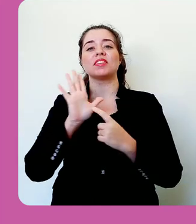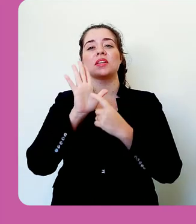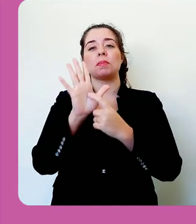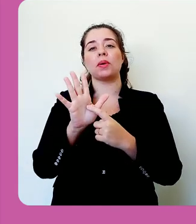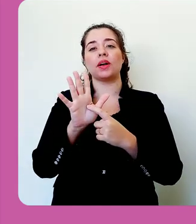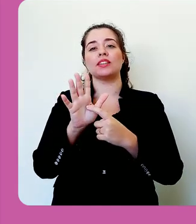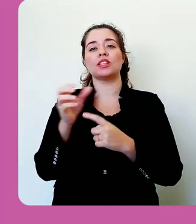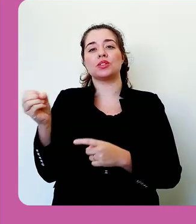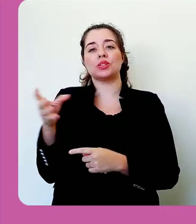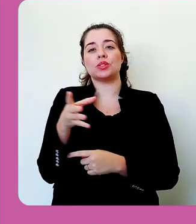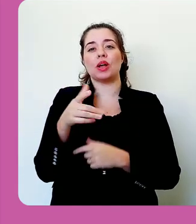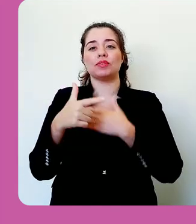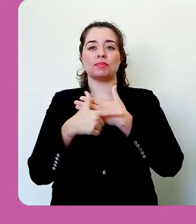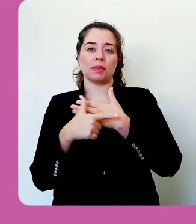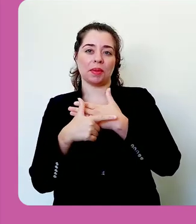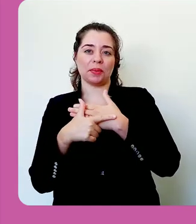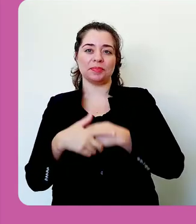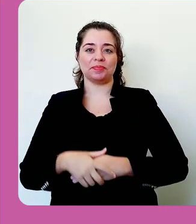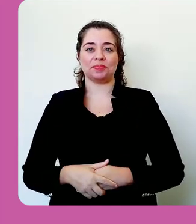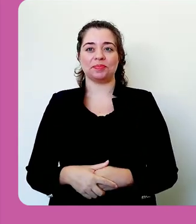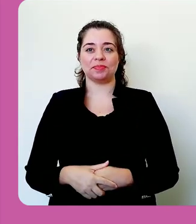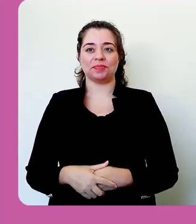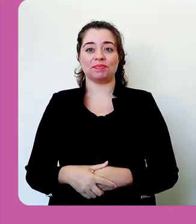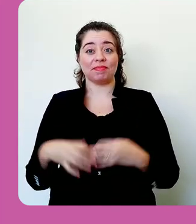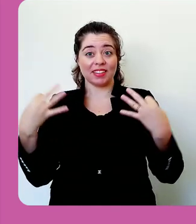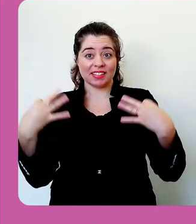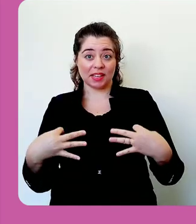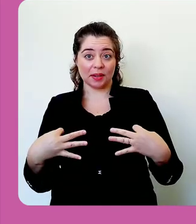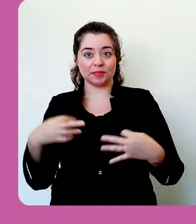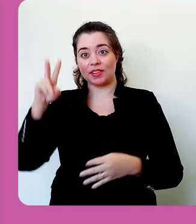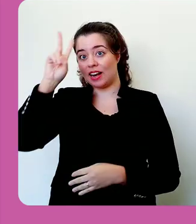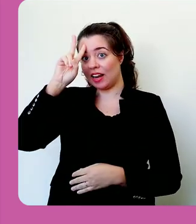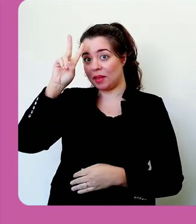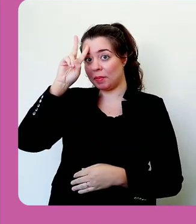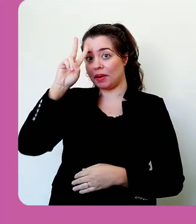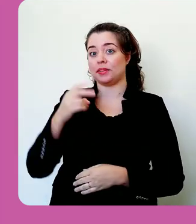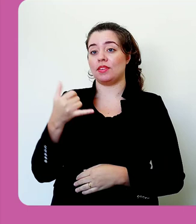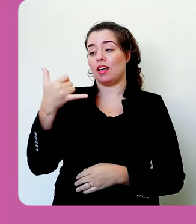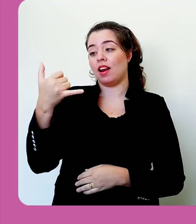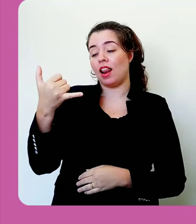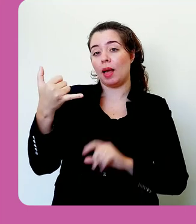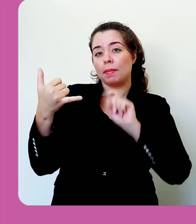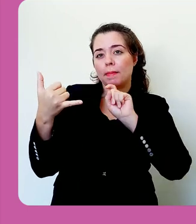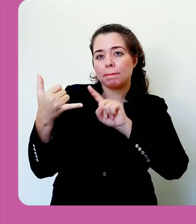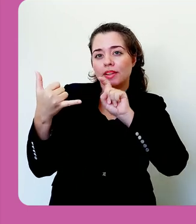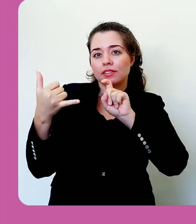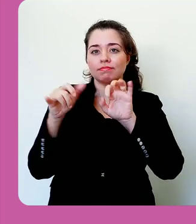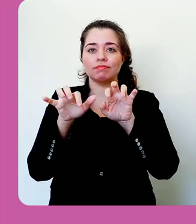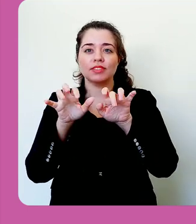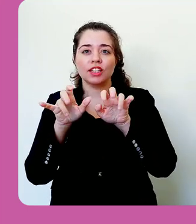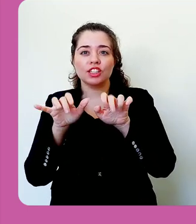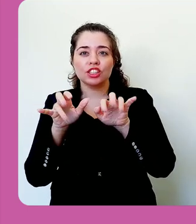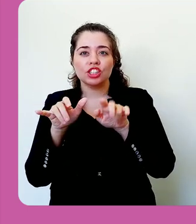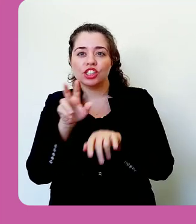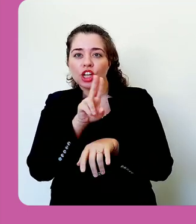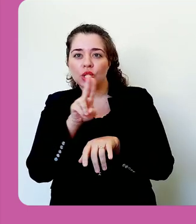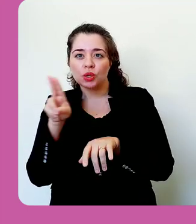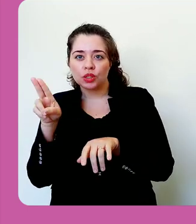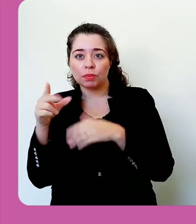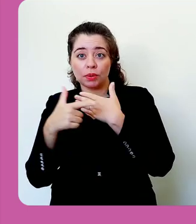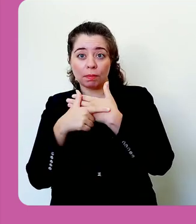aparecer então aqui os dois papéis associados. Certo? Então, lembrando, cliquei no lápis,